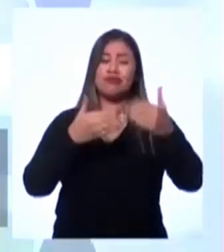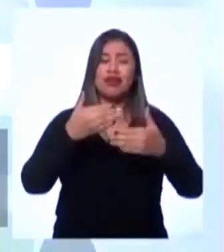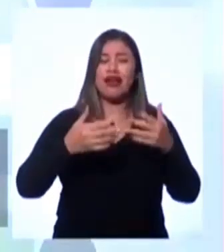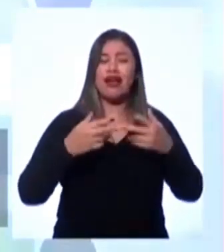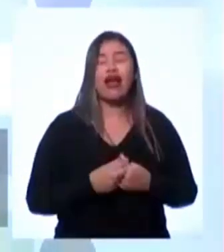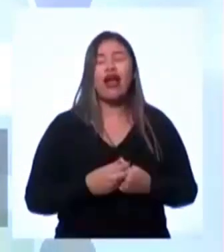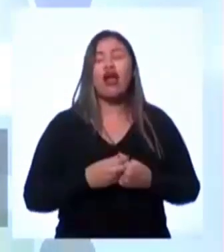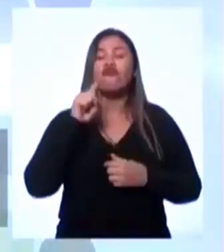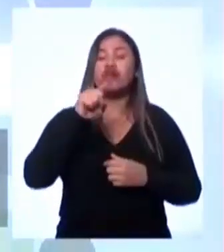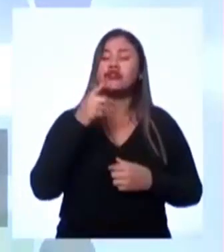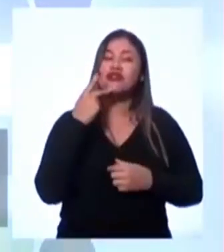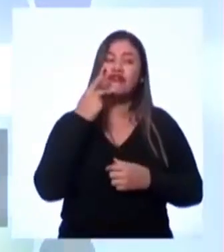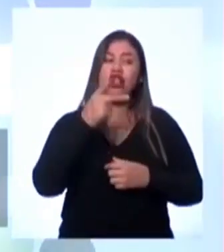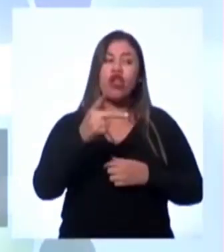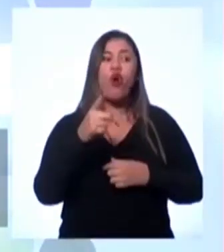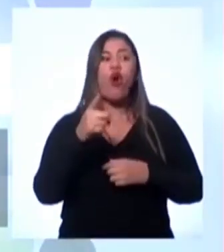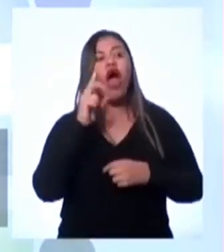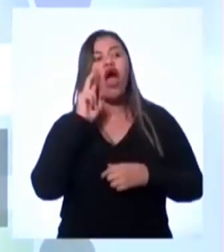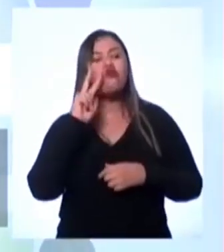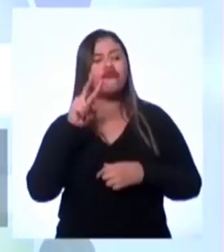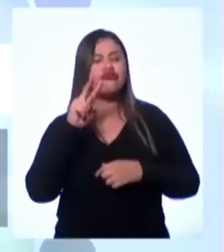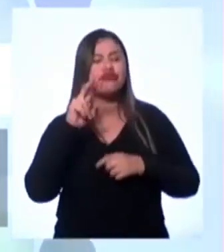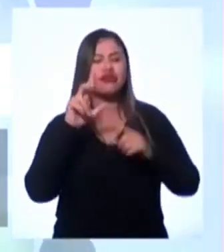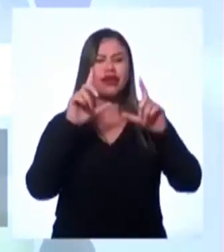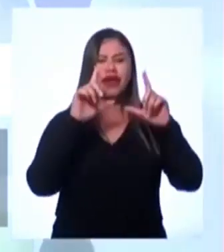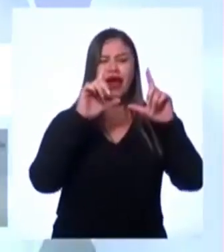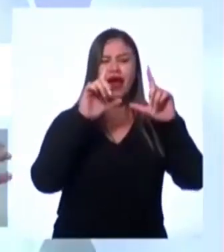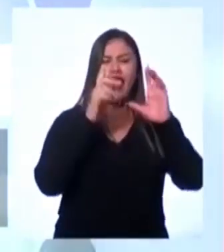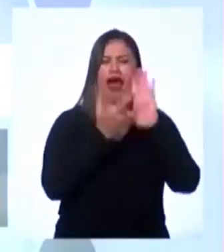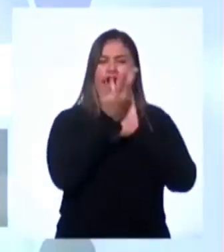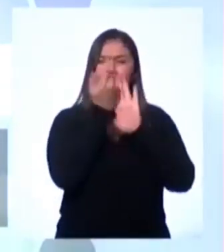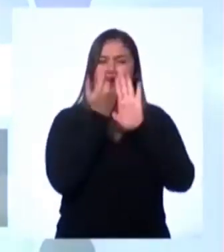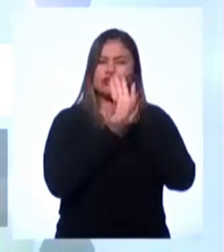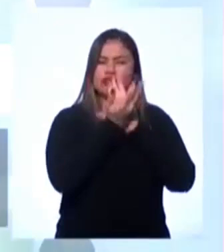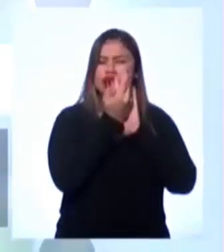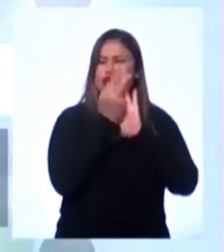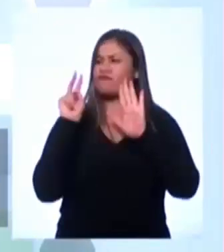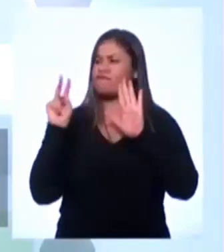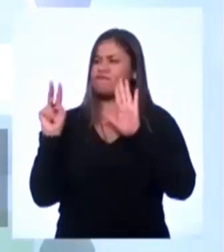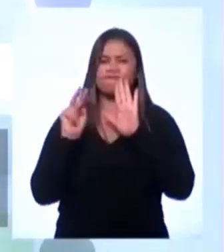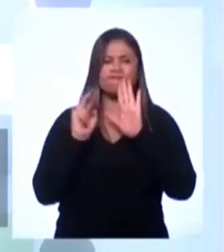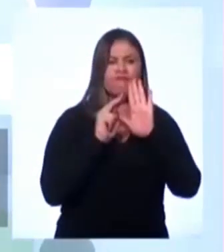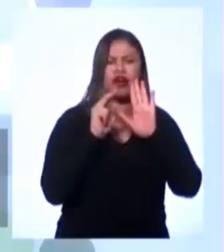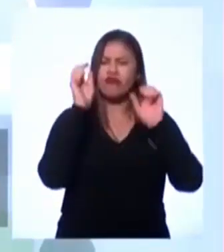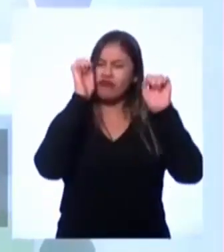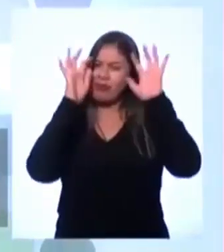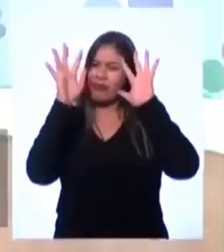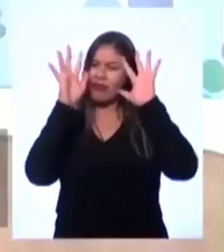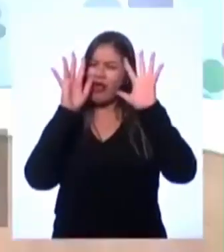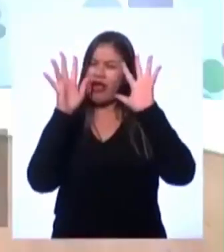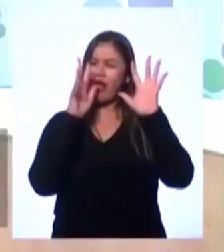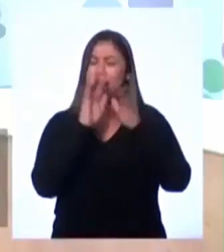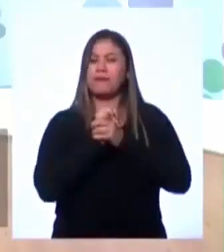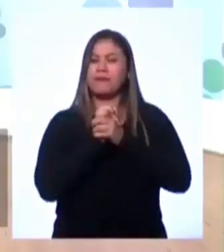olhei para a imagem da pergunta e eu fiz assim, vamos fazer uma análise semiótica. Vamos pensar aqui, vamos colocar